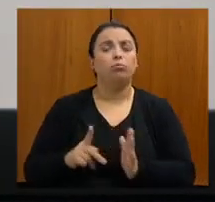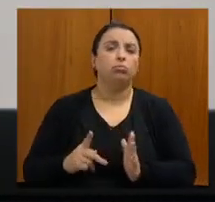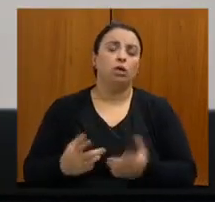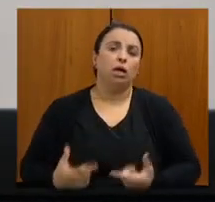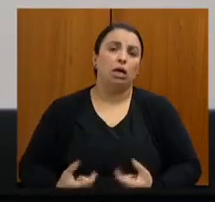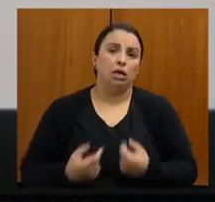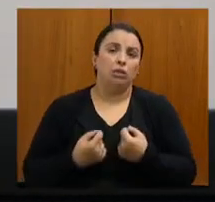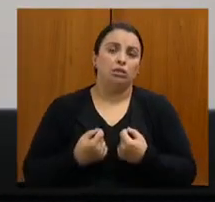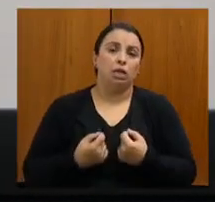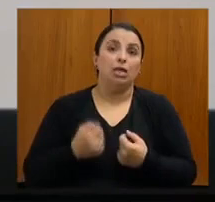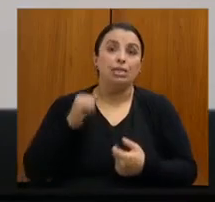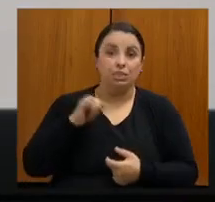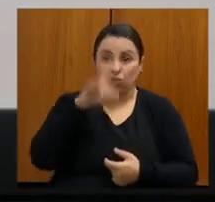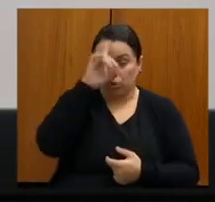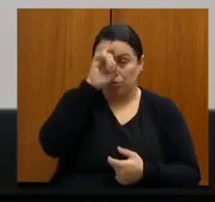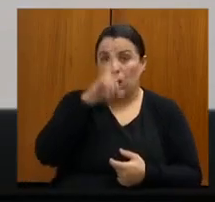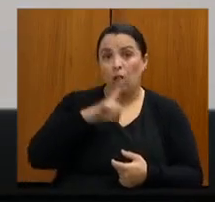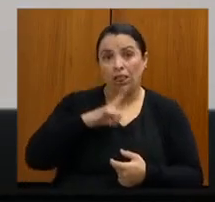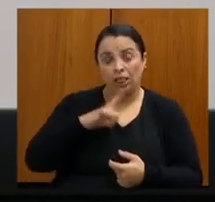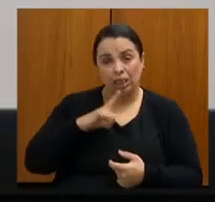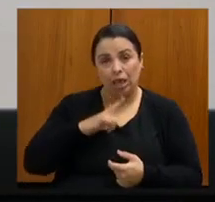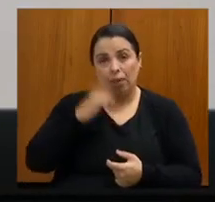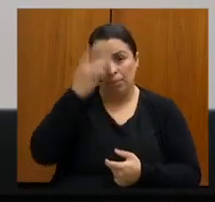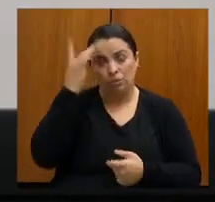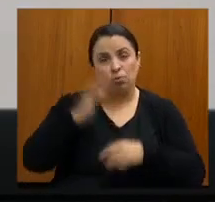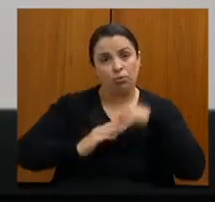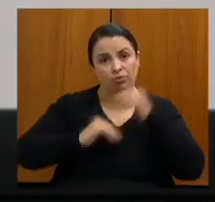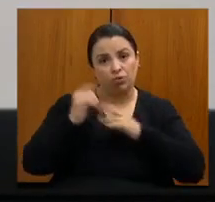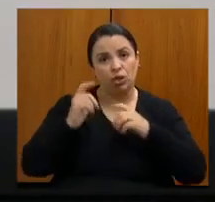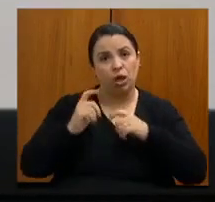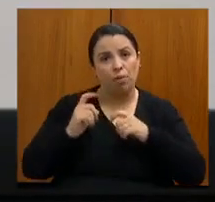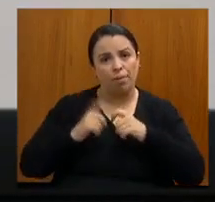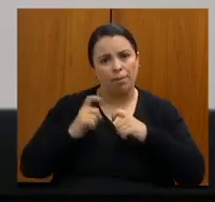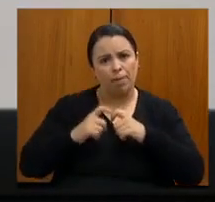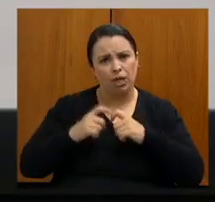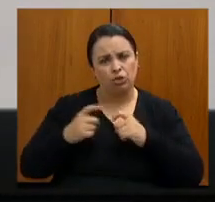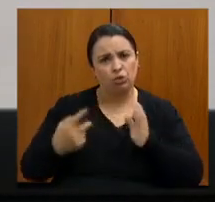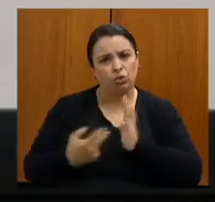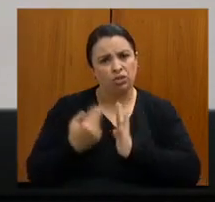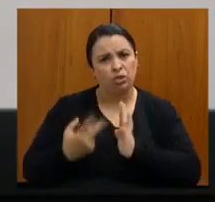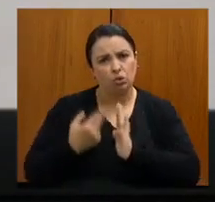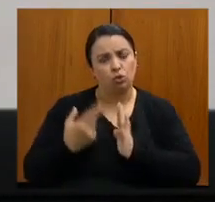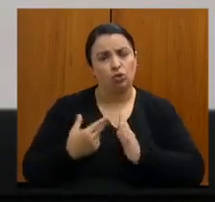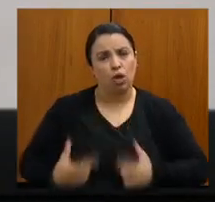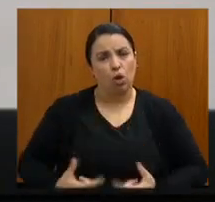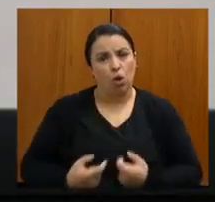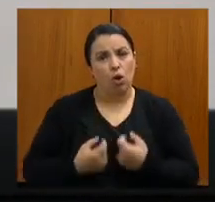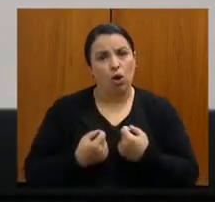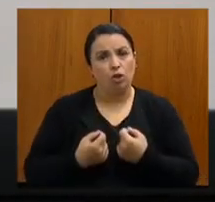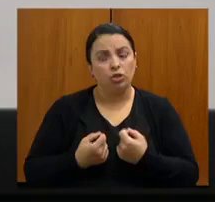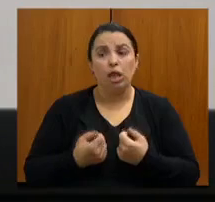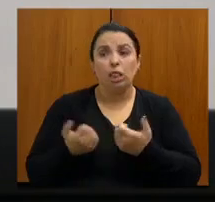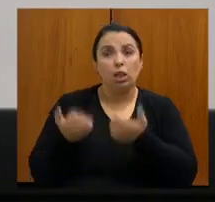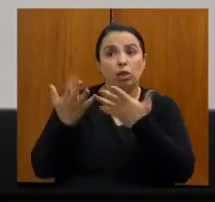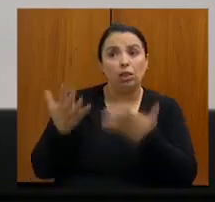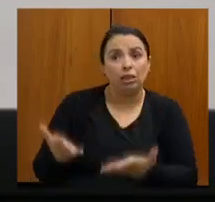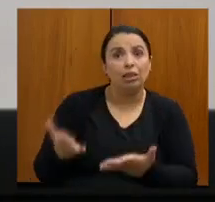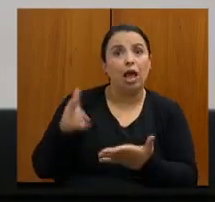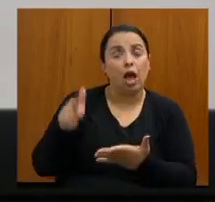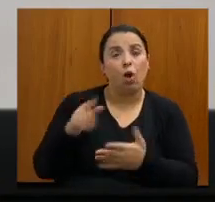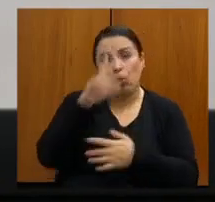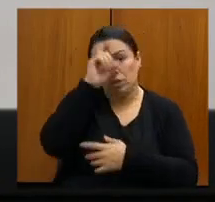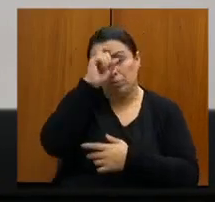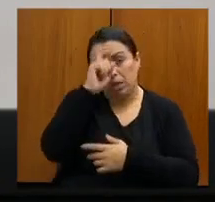cirurgião oncológica, pode fazer aquela cirurgia naquele momento, por que não habilitar e pagar o valor do SUS que é